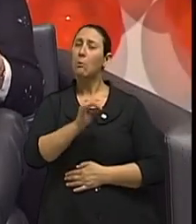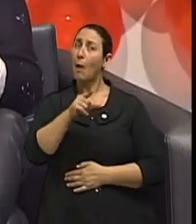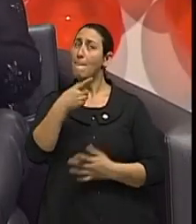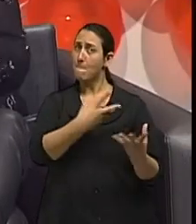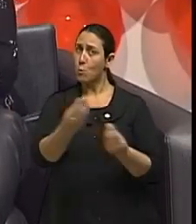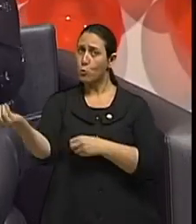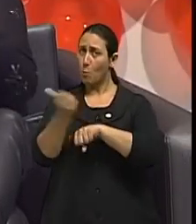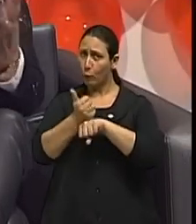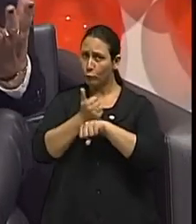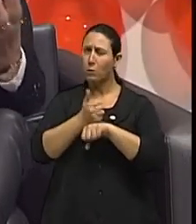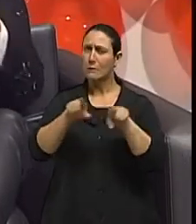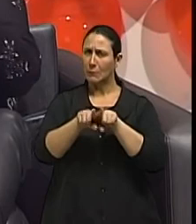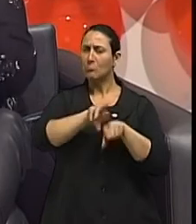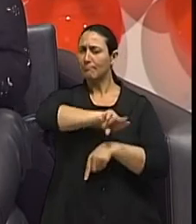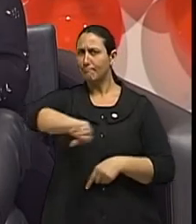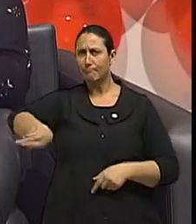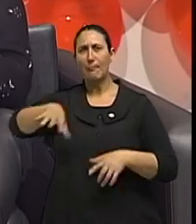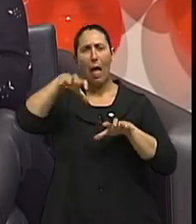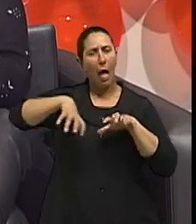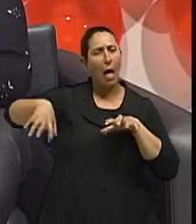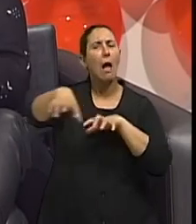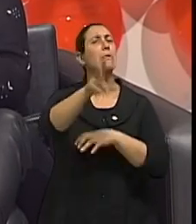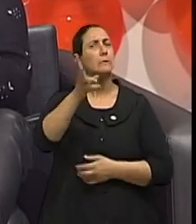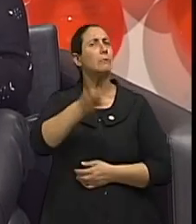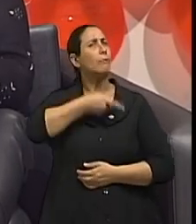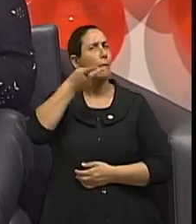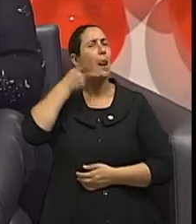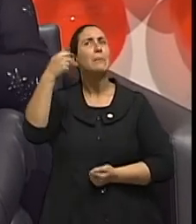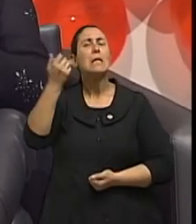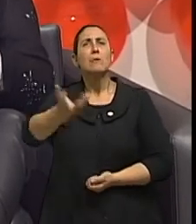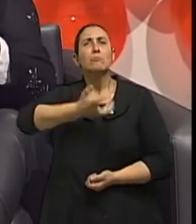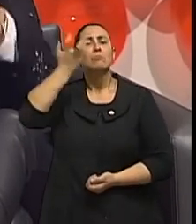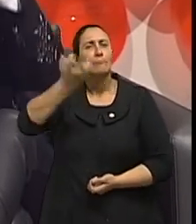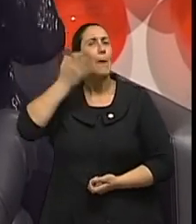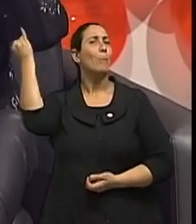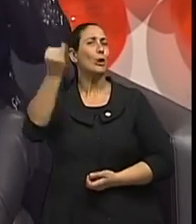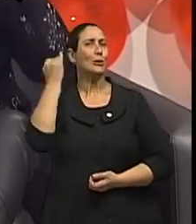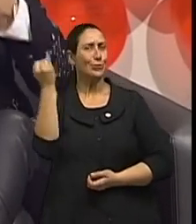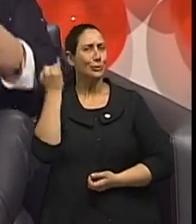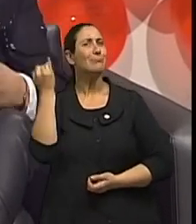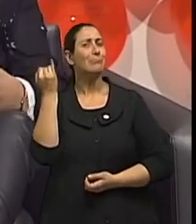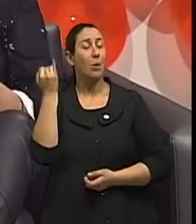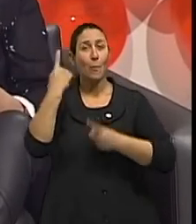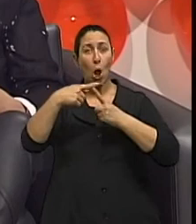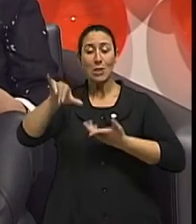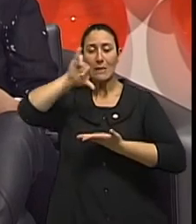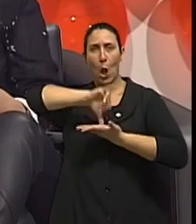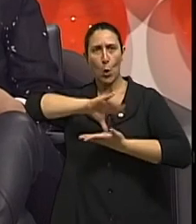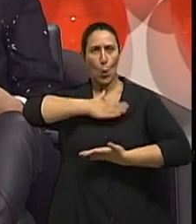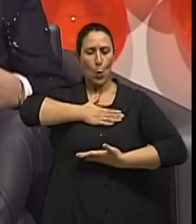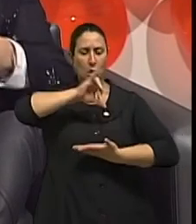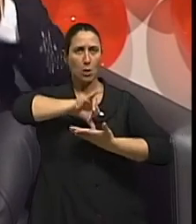profissionais, inclusive de diversas áreas, falam a questão da respiração, né? Quer dizer, o nosso centro é a nossa